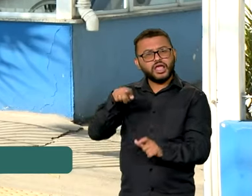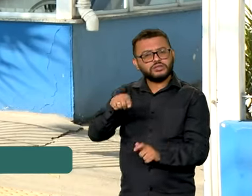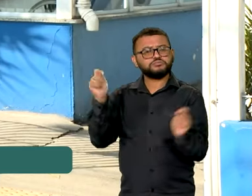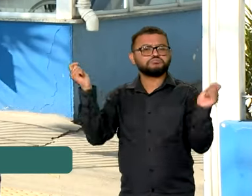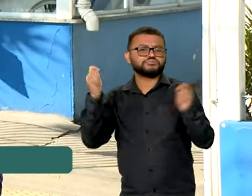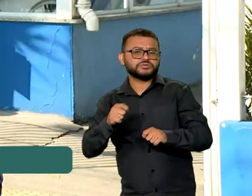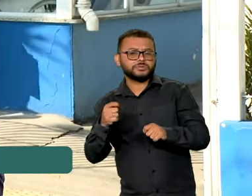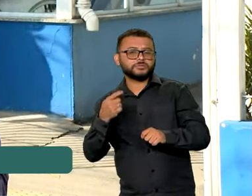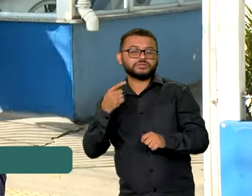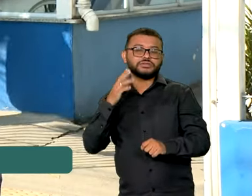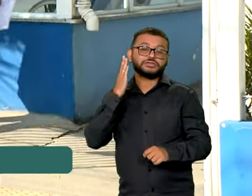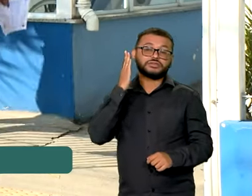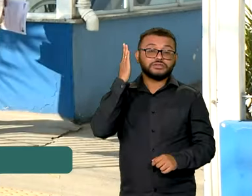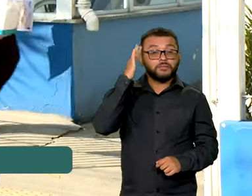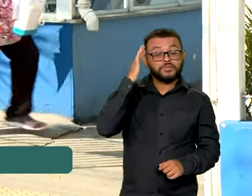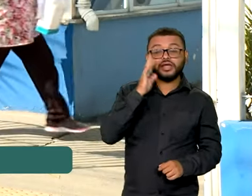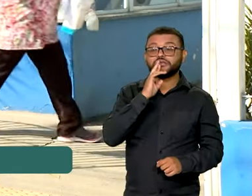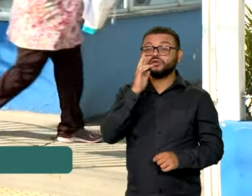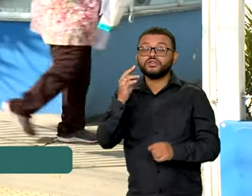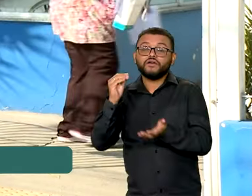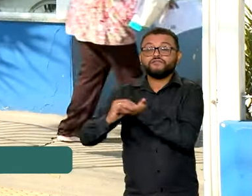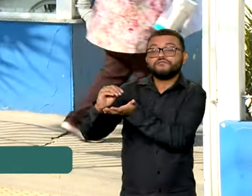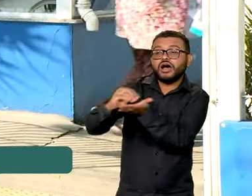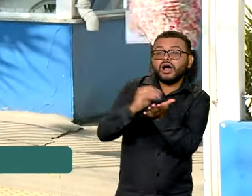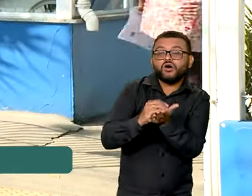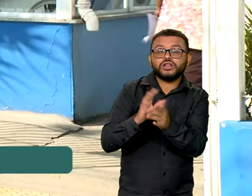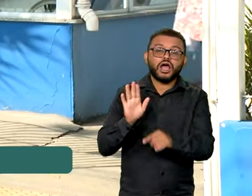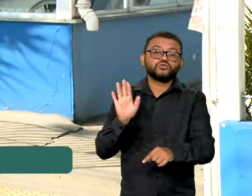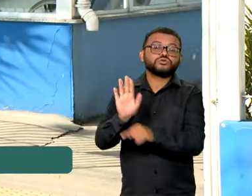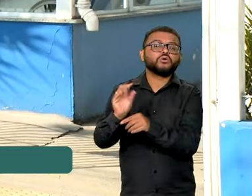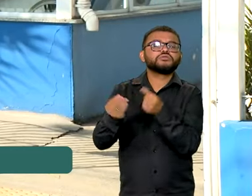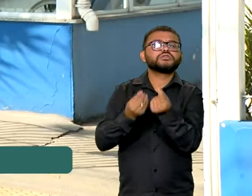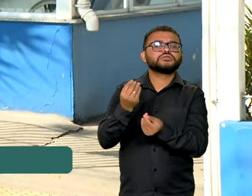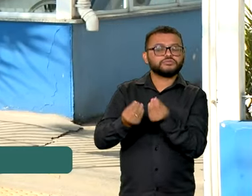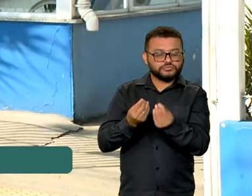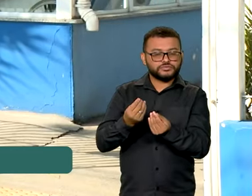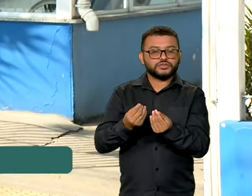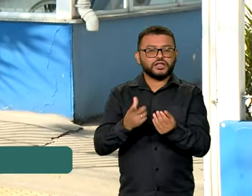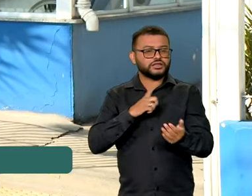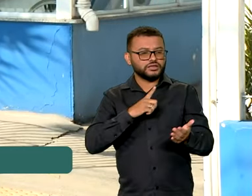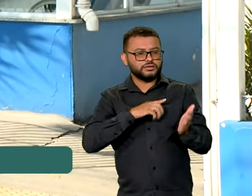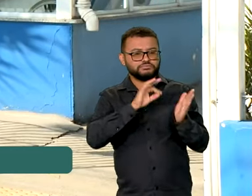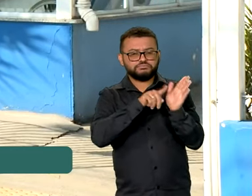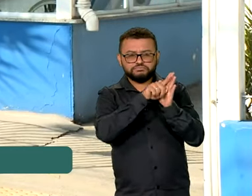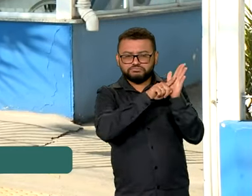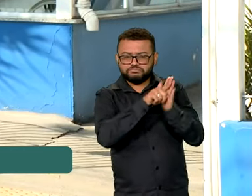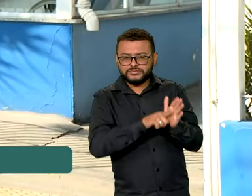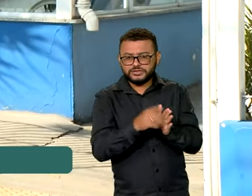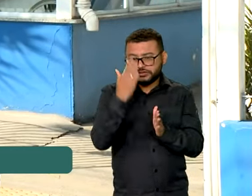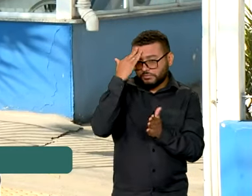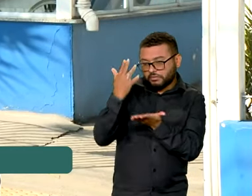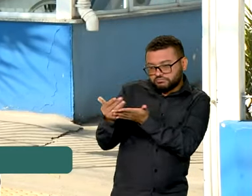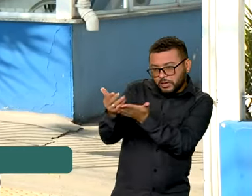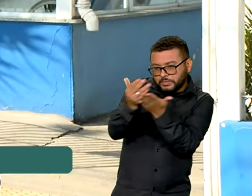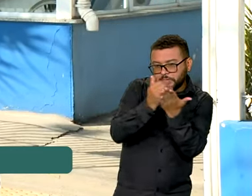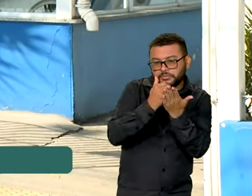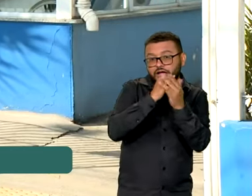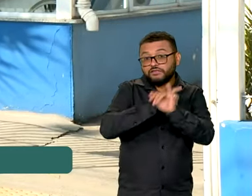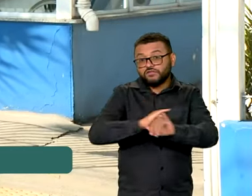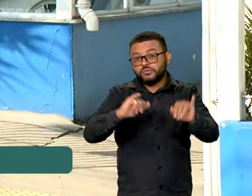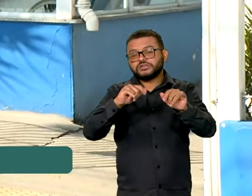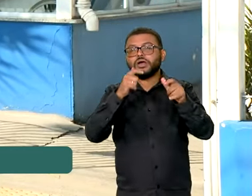são capazes de dizer o que falta em cada unidade. Então, por meio desse censo, são levantadas informações,